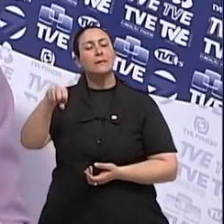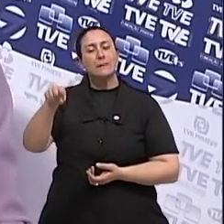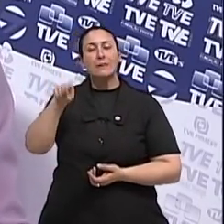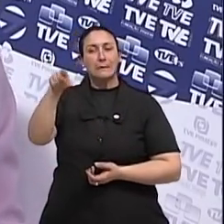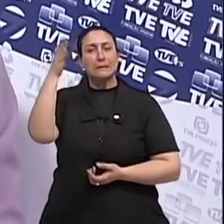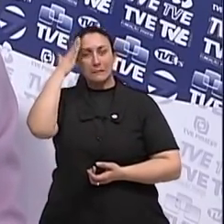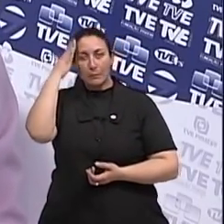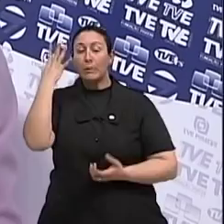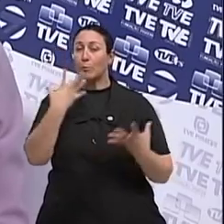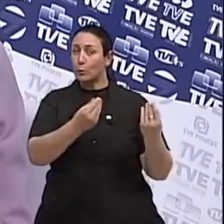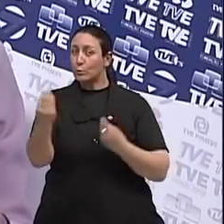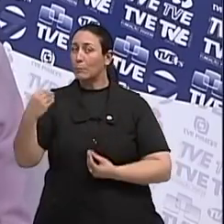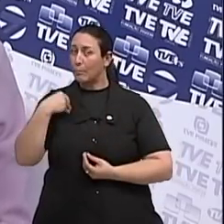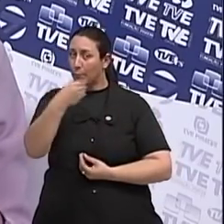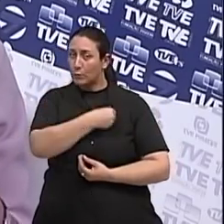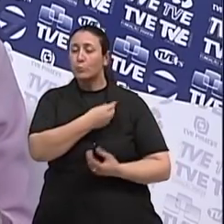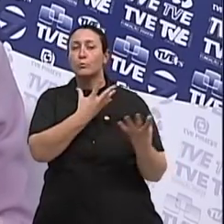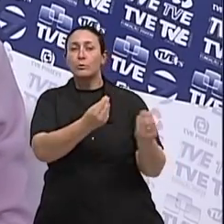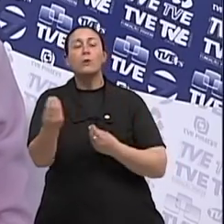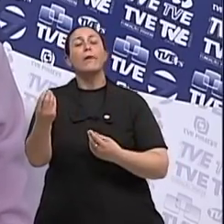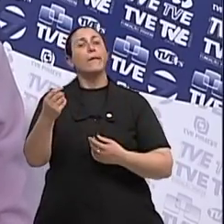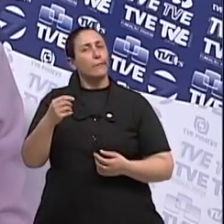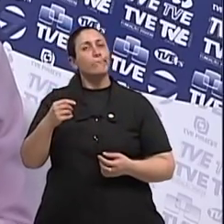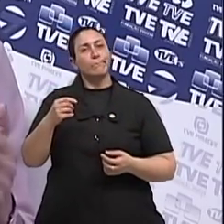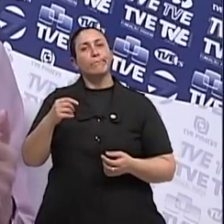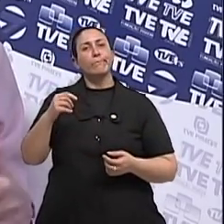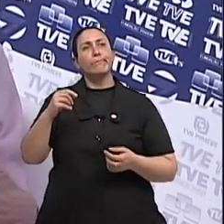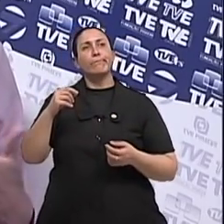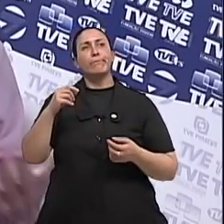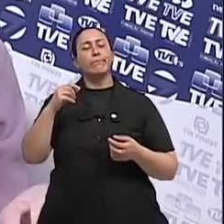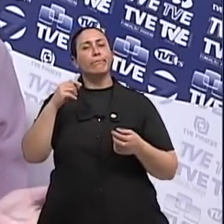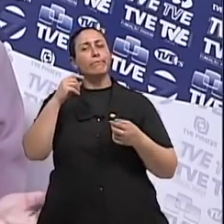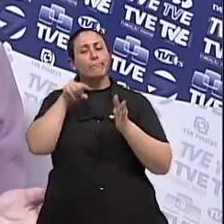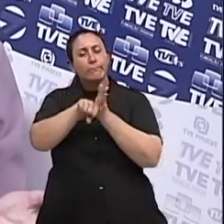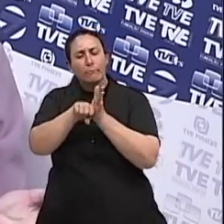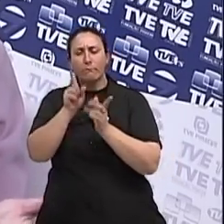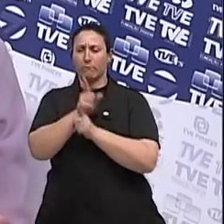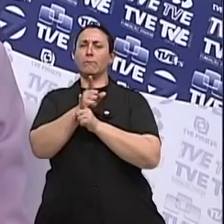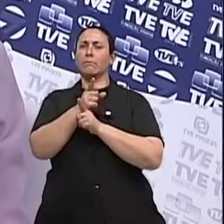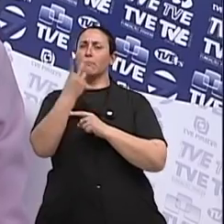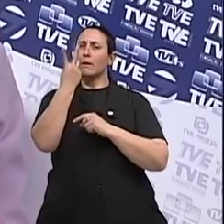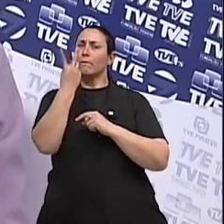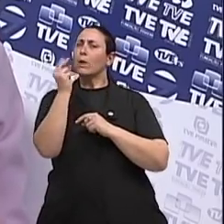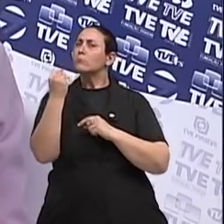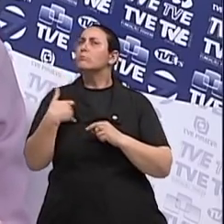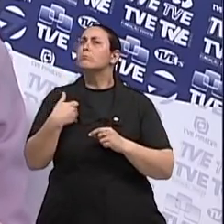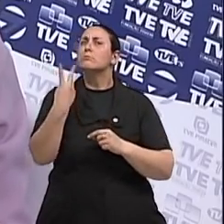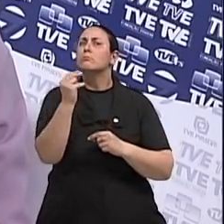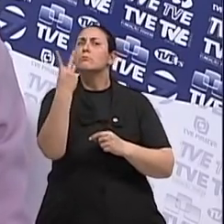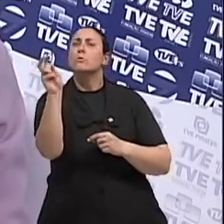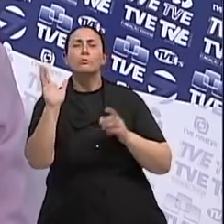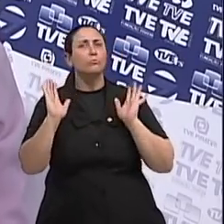médicos e pacientes mais atentos. Mas a gente vê que existe, a partir de 20 anos, existe já